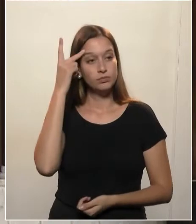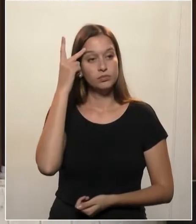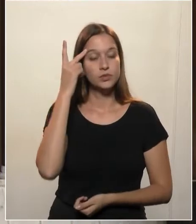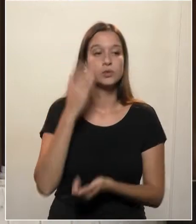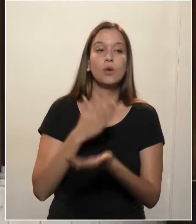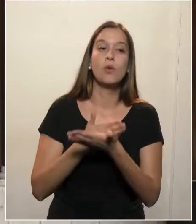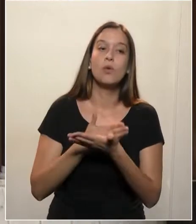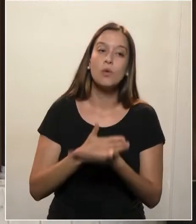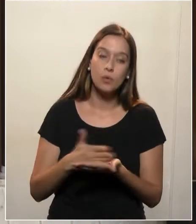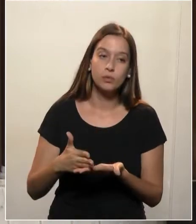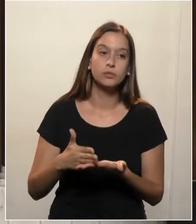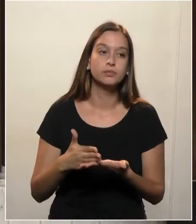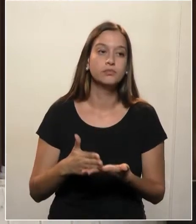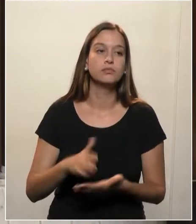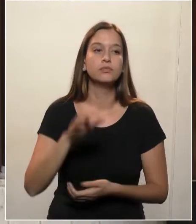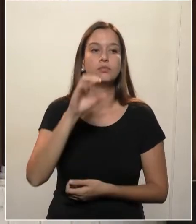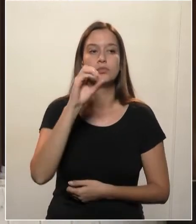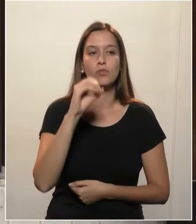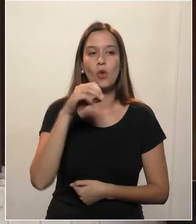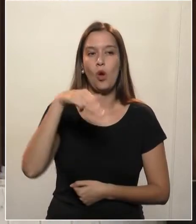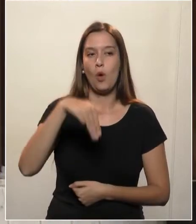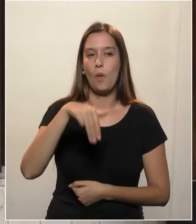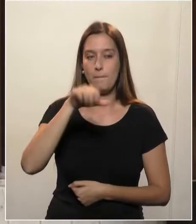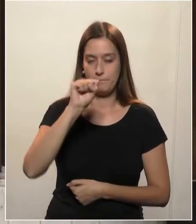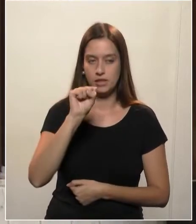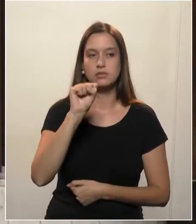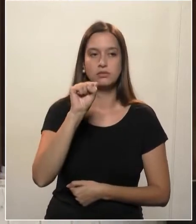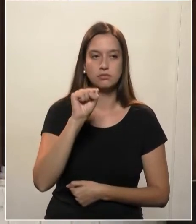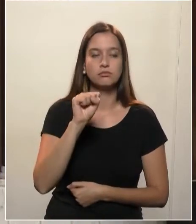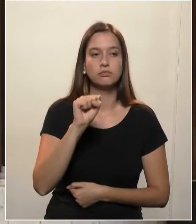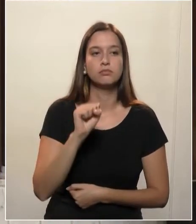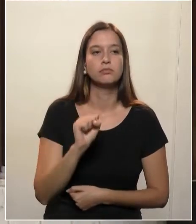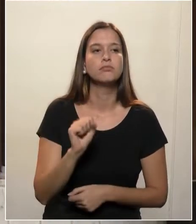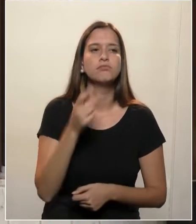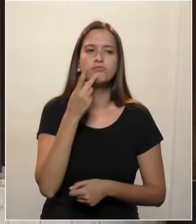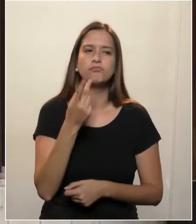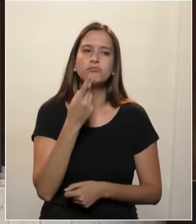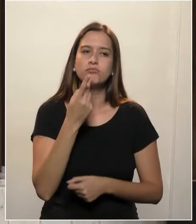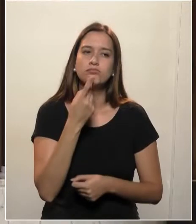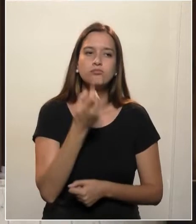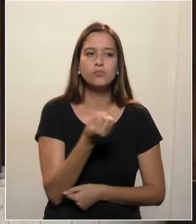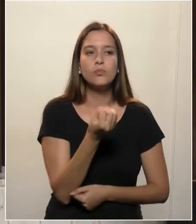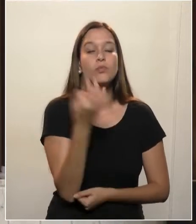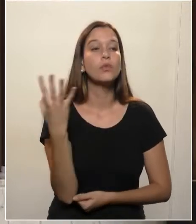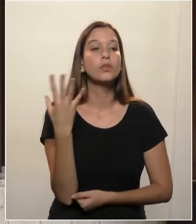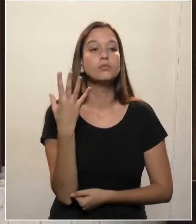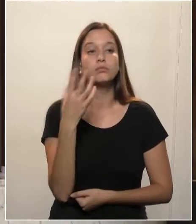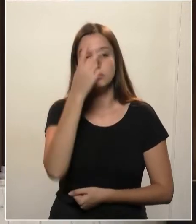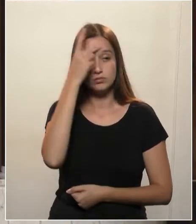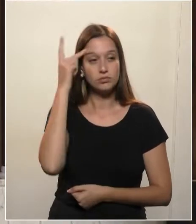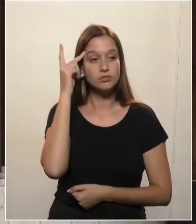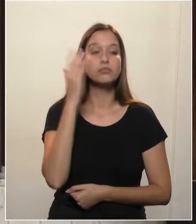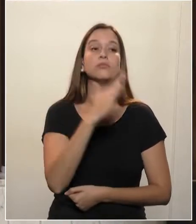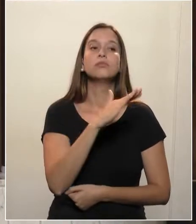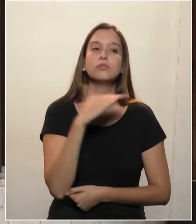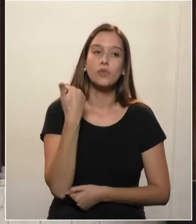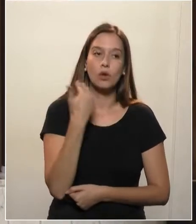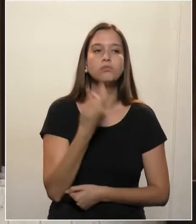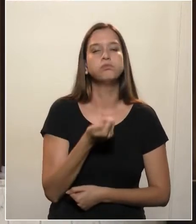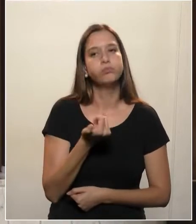Organização Mundial da Saúde, ela dizia que a letalidade, a mortalidade era muito baixa.